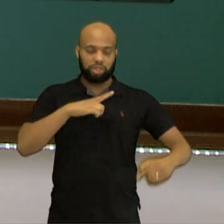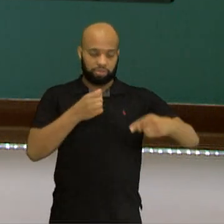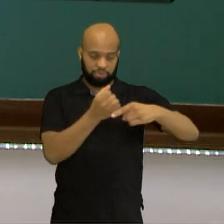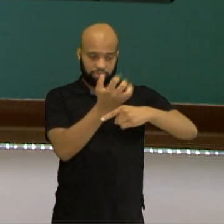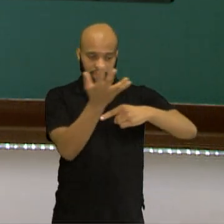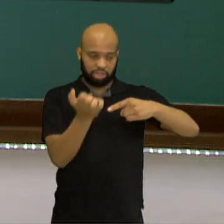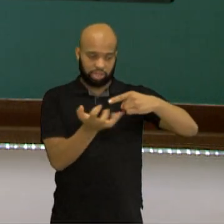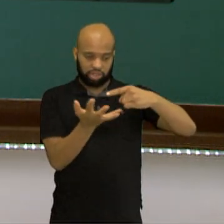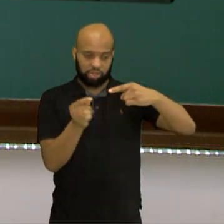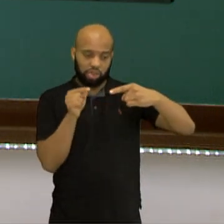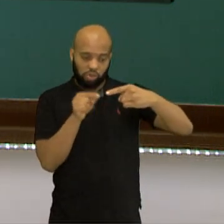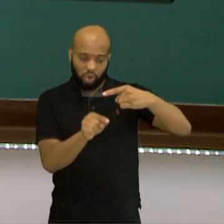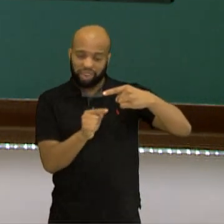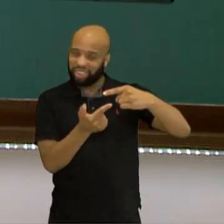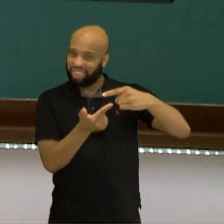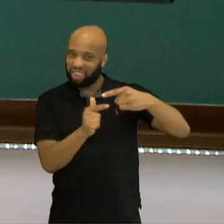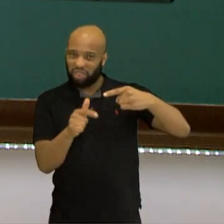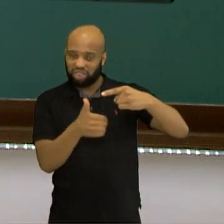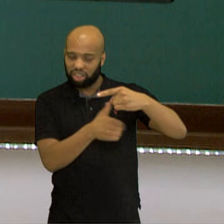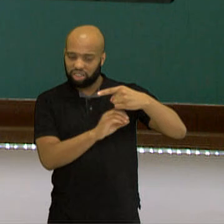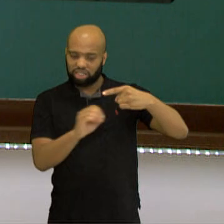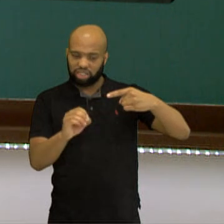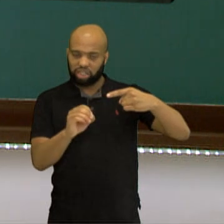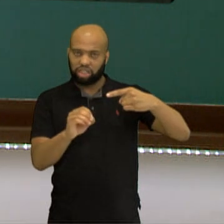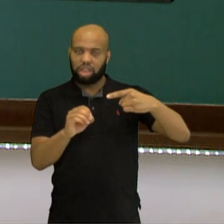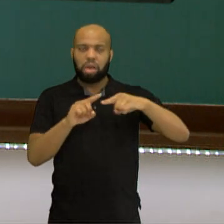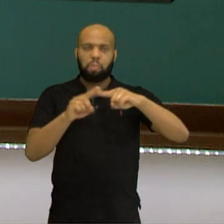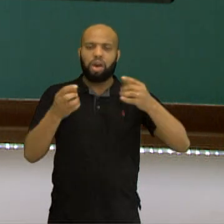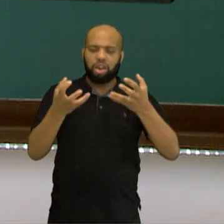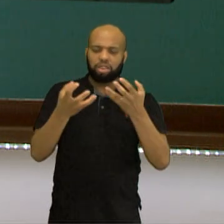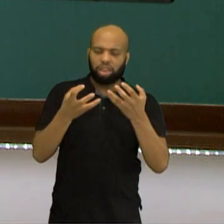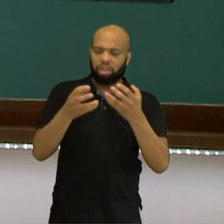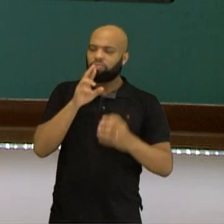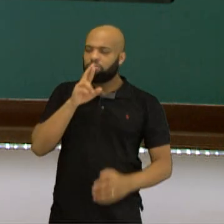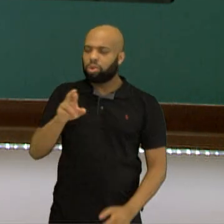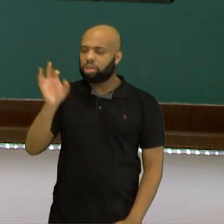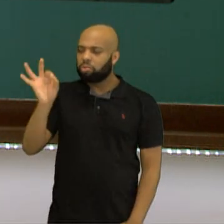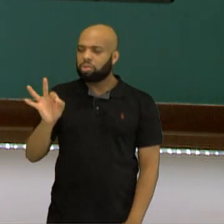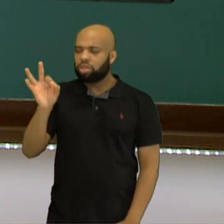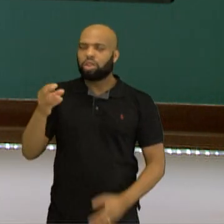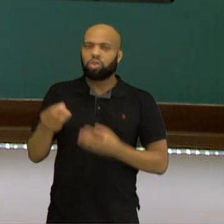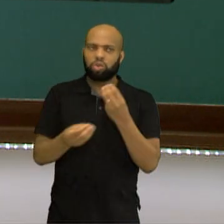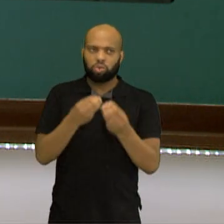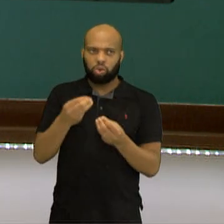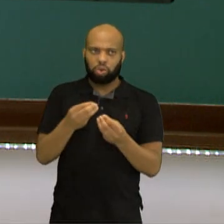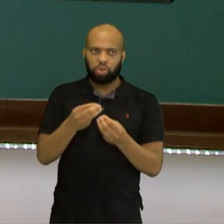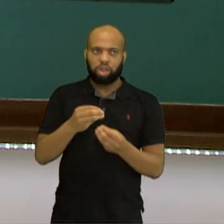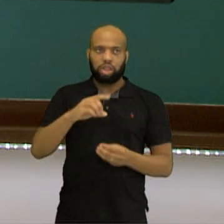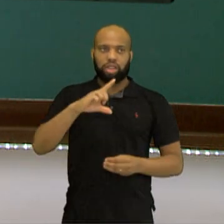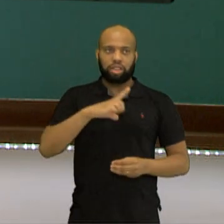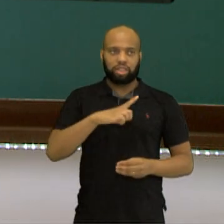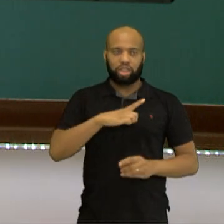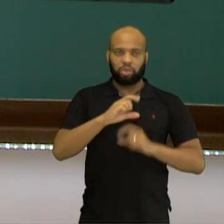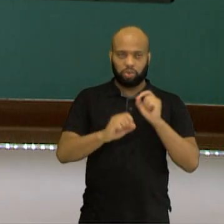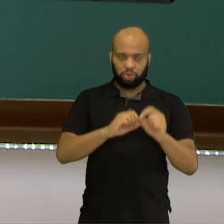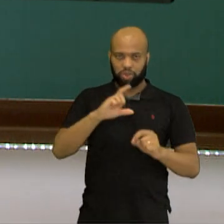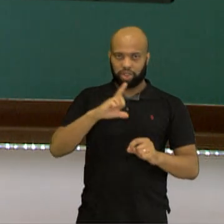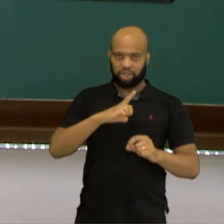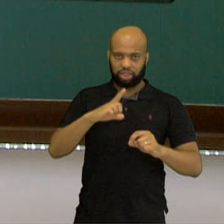tenho 16 vinte e cinco avos, e eu quero transformar em porcentagem. Então, olha só. Eu quero uma fração com denominador 100,